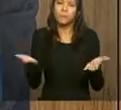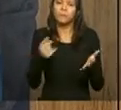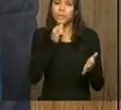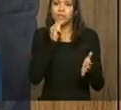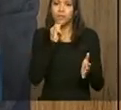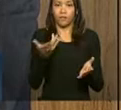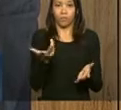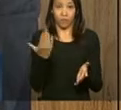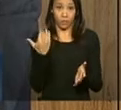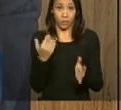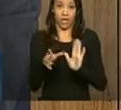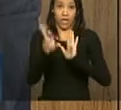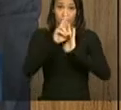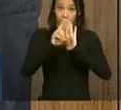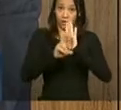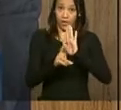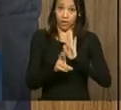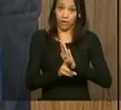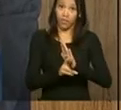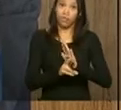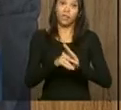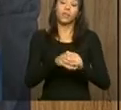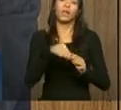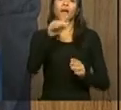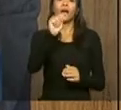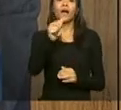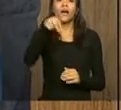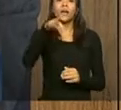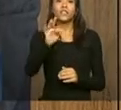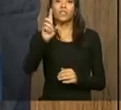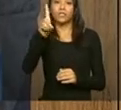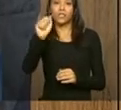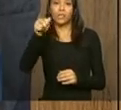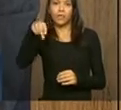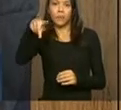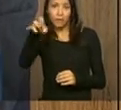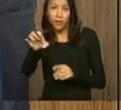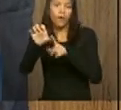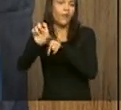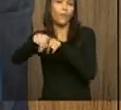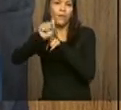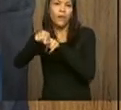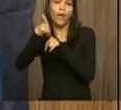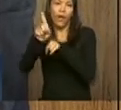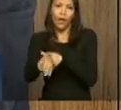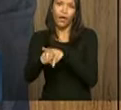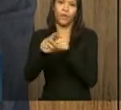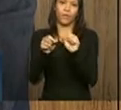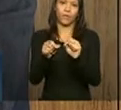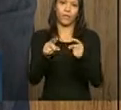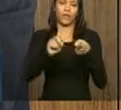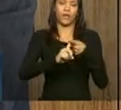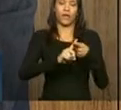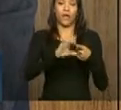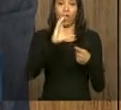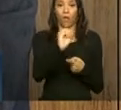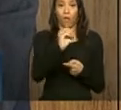por exemplo, as medidas anti-dumping. A medida anti-dumping é uma medida legítima que o GAT e o AMC